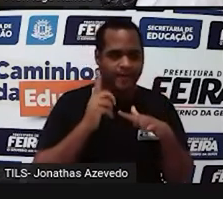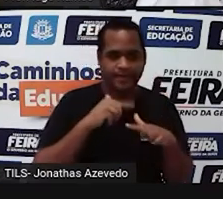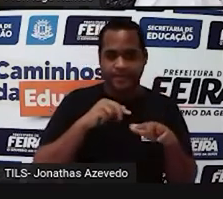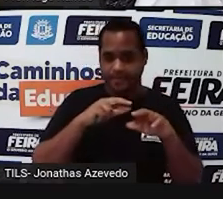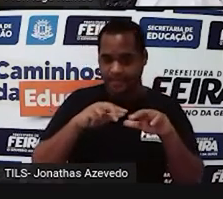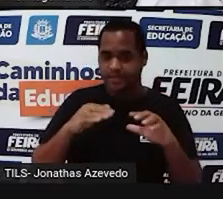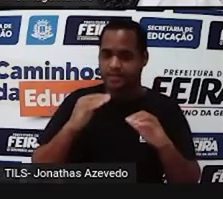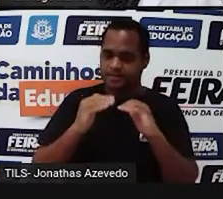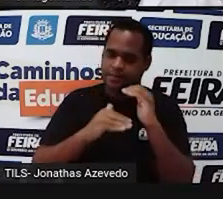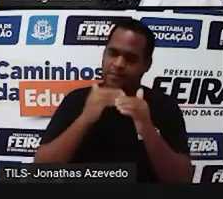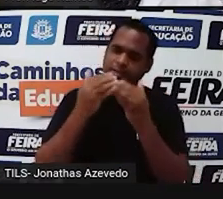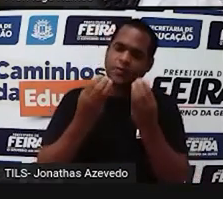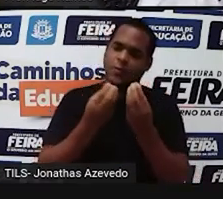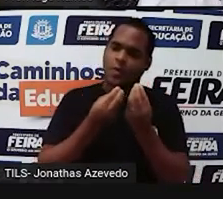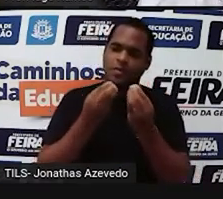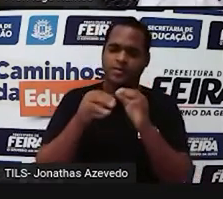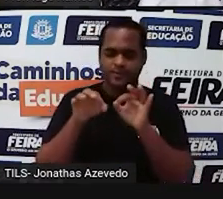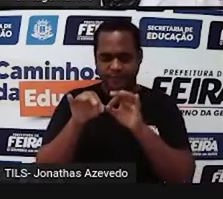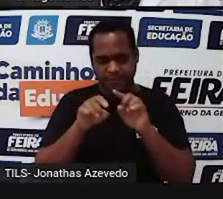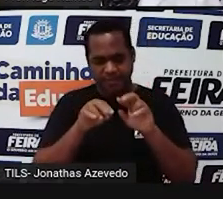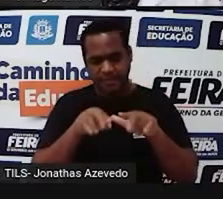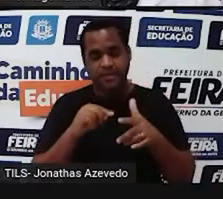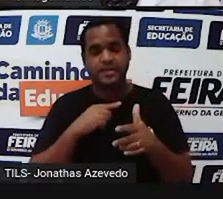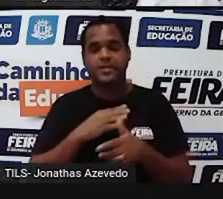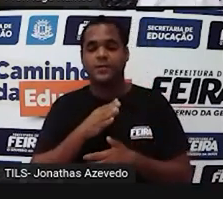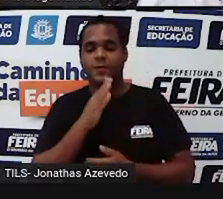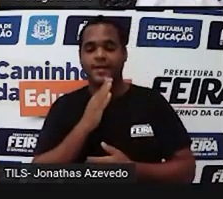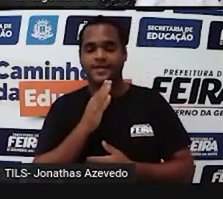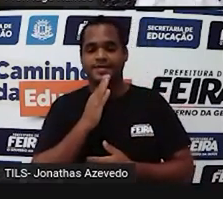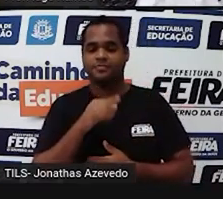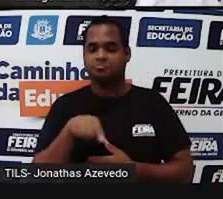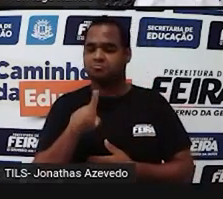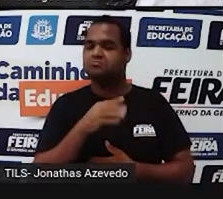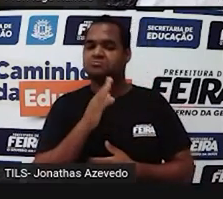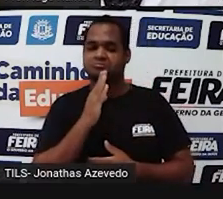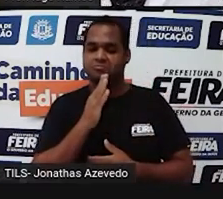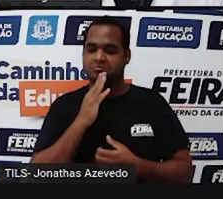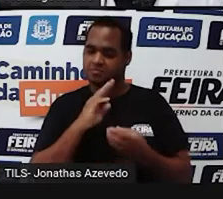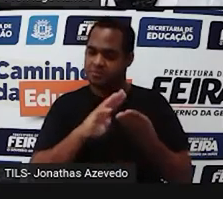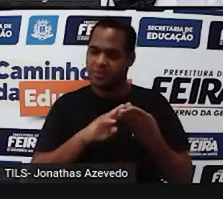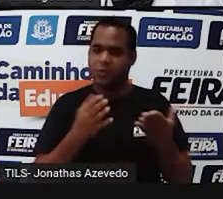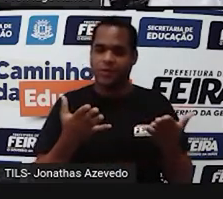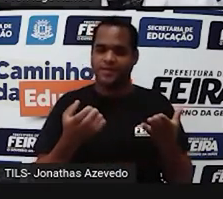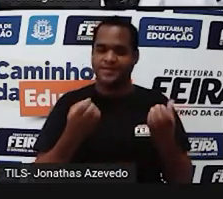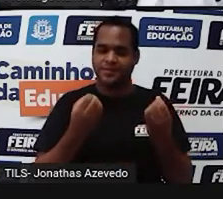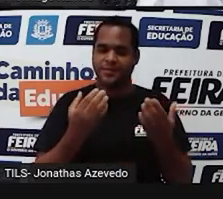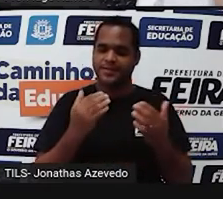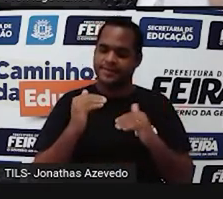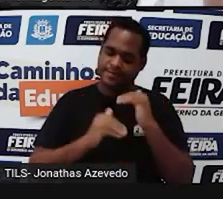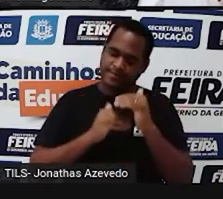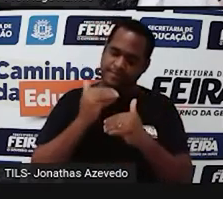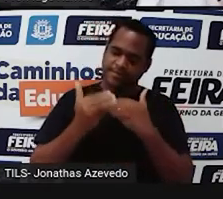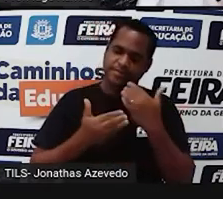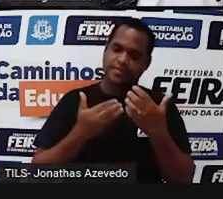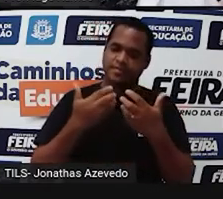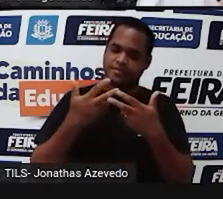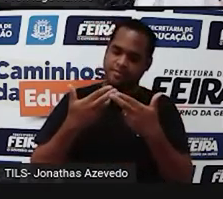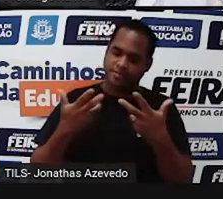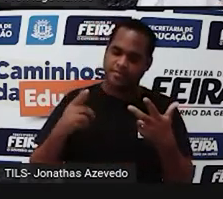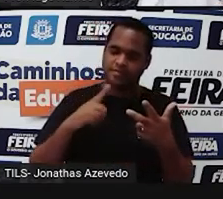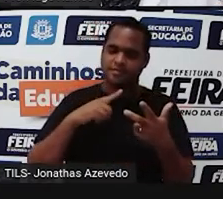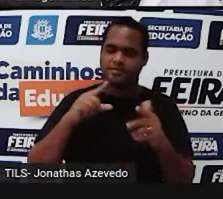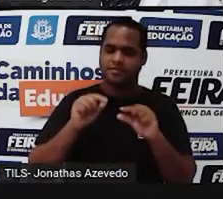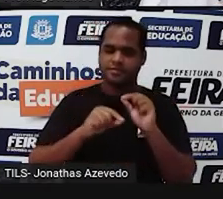esse processo, esse formato, né? Como a gente conhece a matemática hoje. Mas esse desenvolvimento, ao longo do tempo,